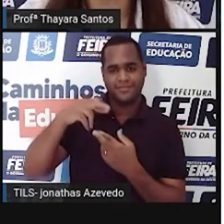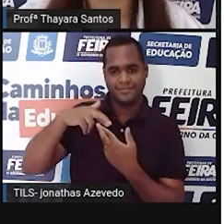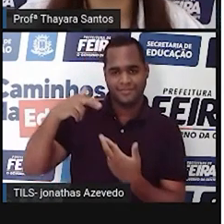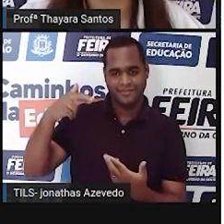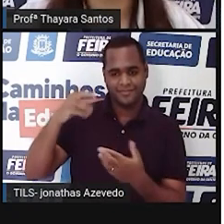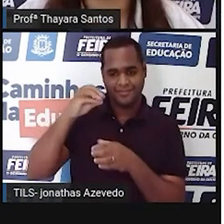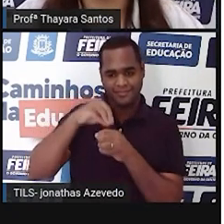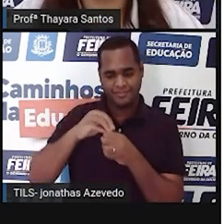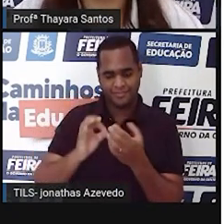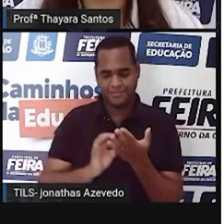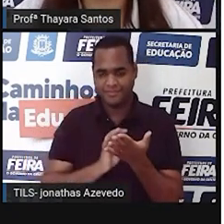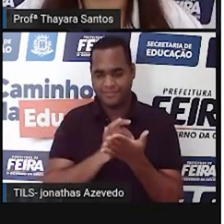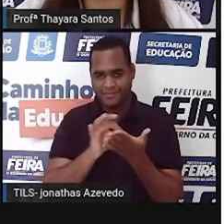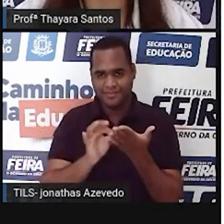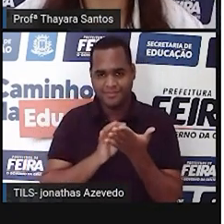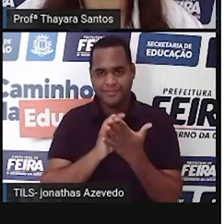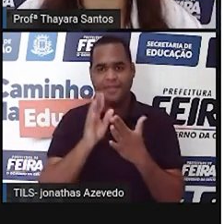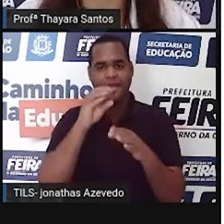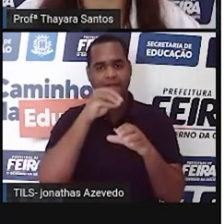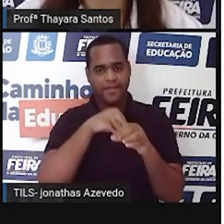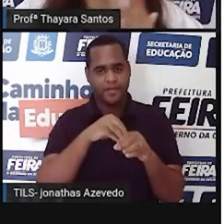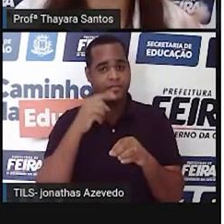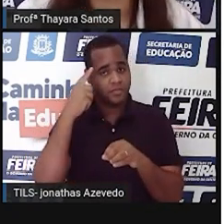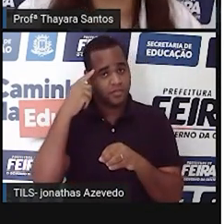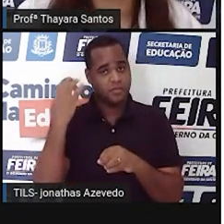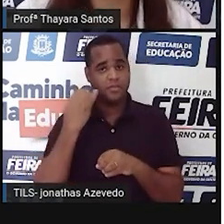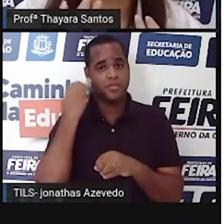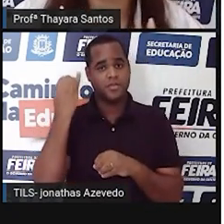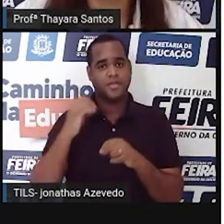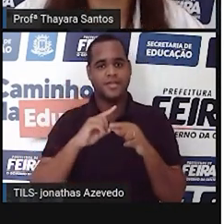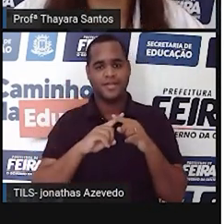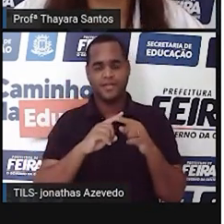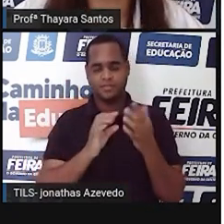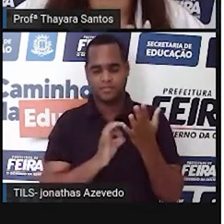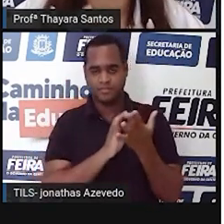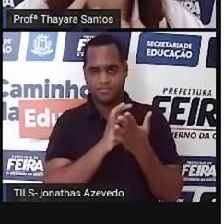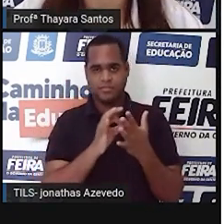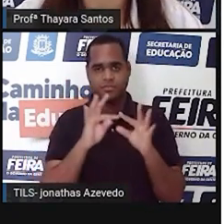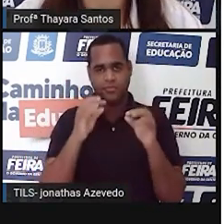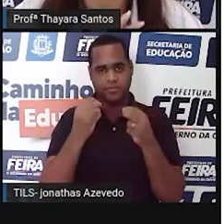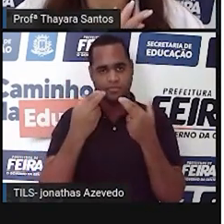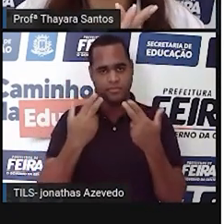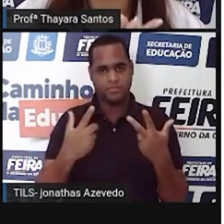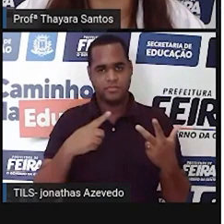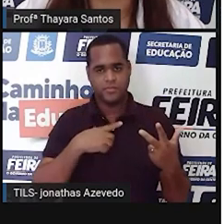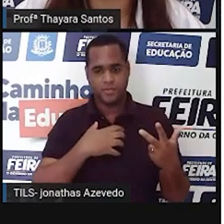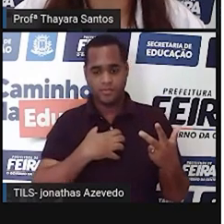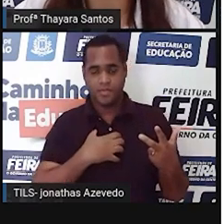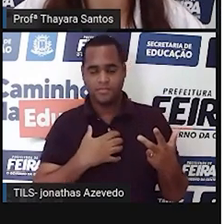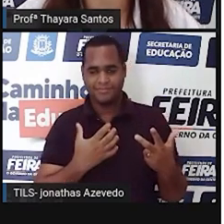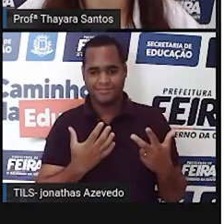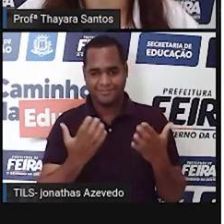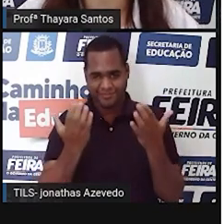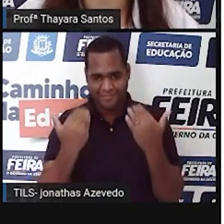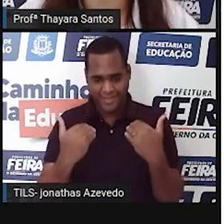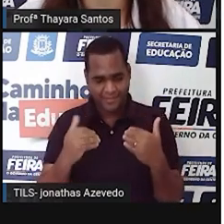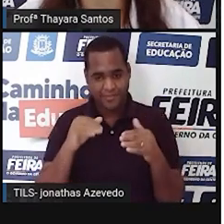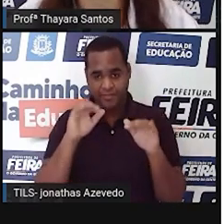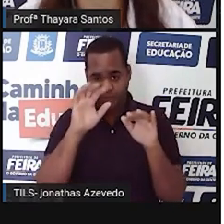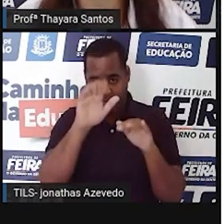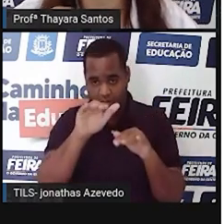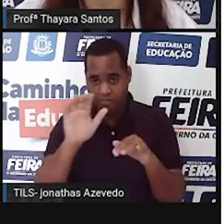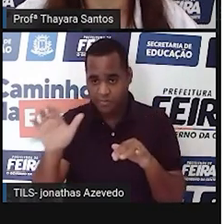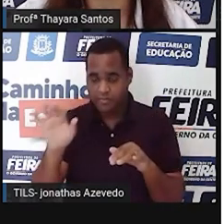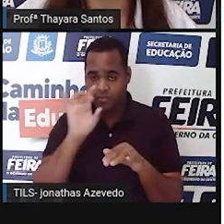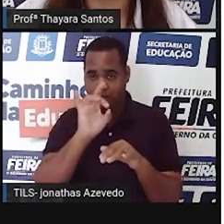ele está dentro das nossas células. Então, nas células eucarióticas, que é o nosso caso, são as células que têm núcleo, esse material genético